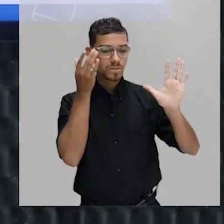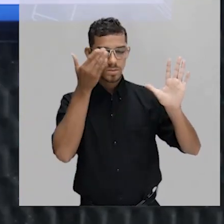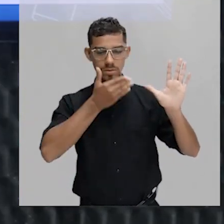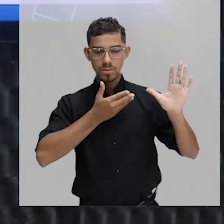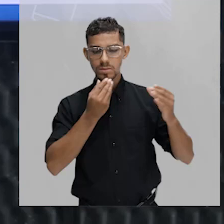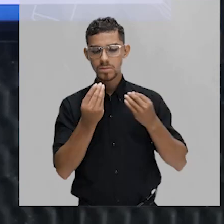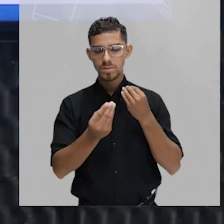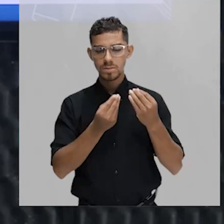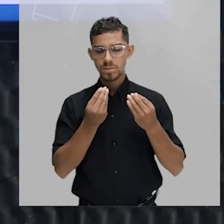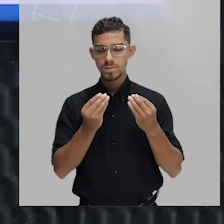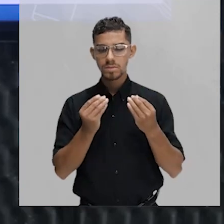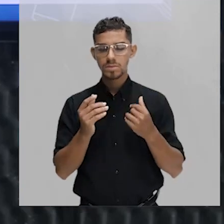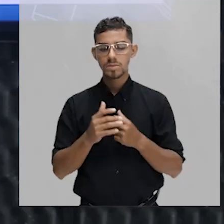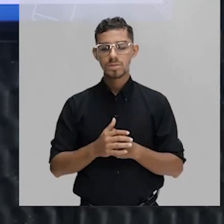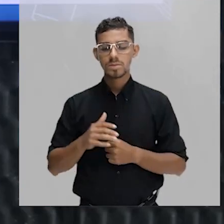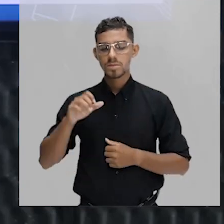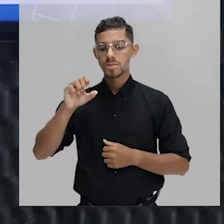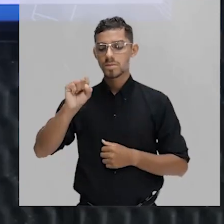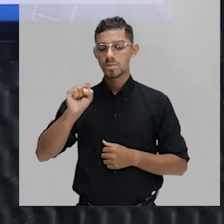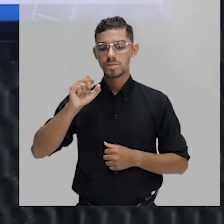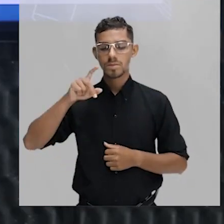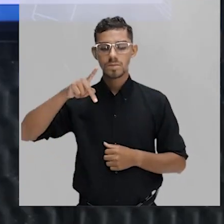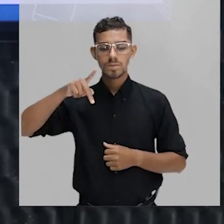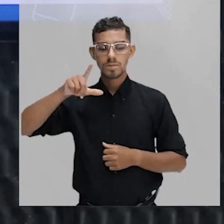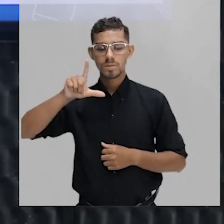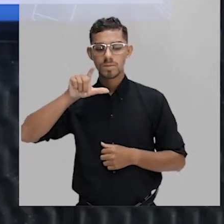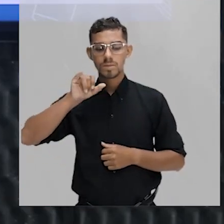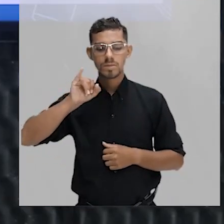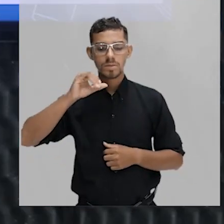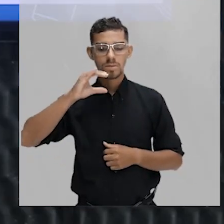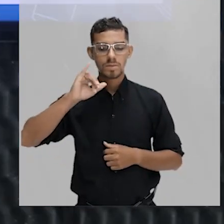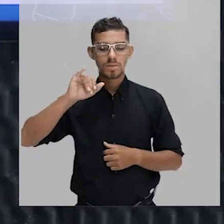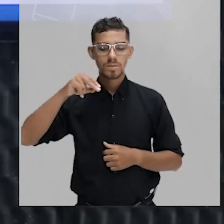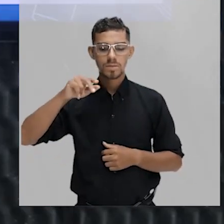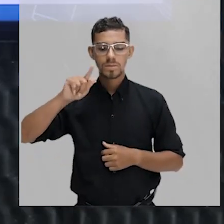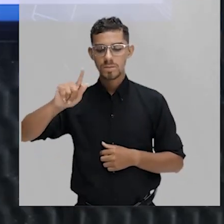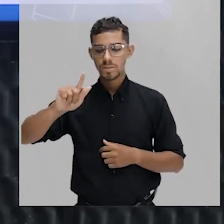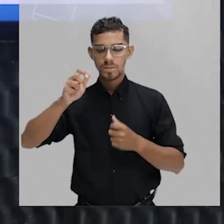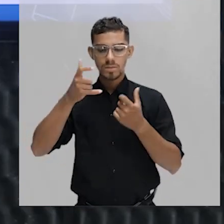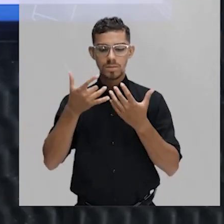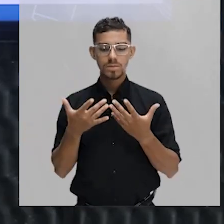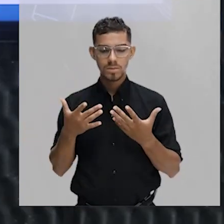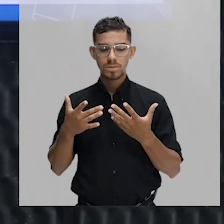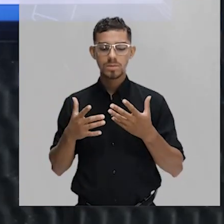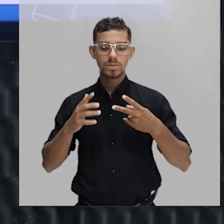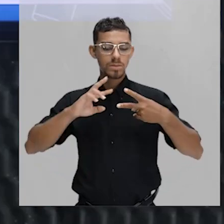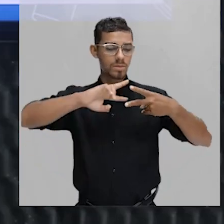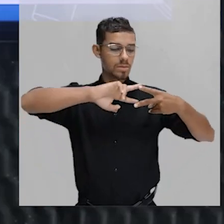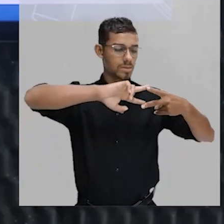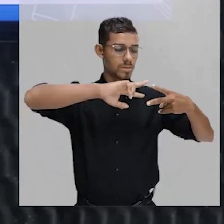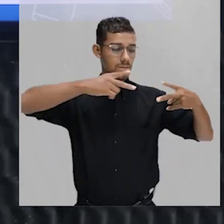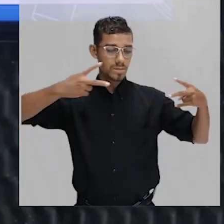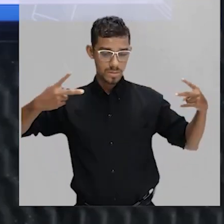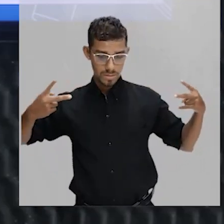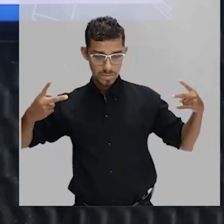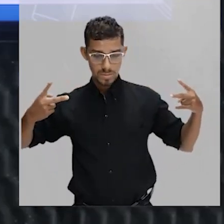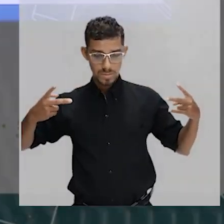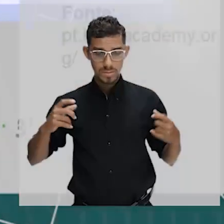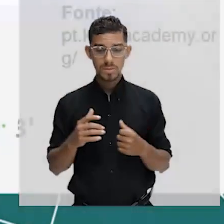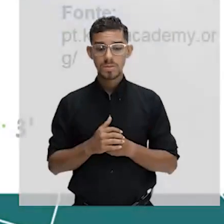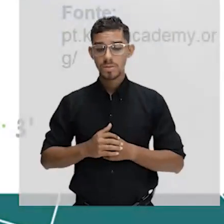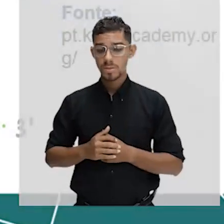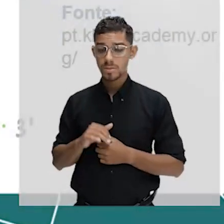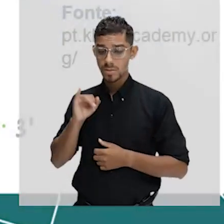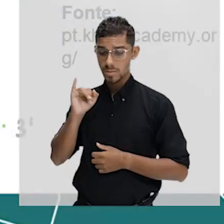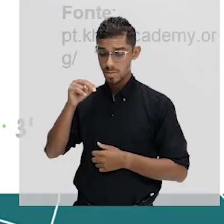acontece o splincing. O splincing é a mesma coisa que edição do DNA. Os íntrons são retirados,